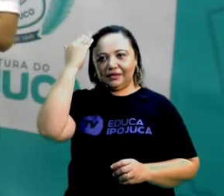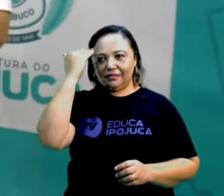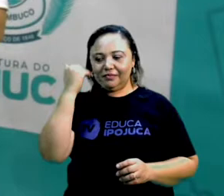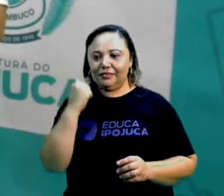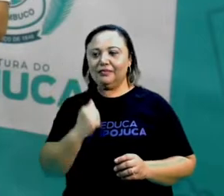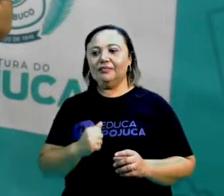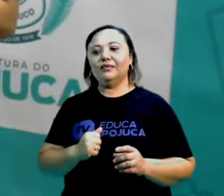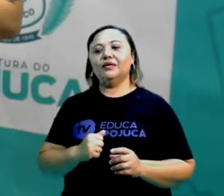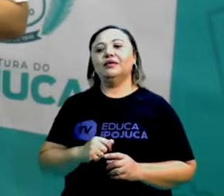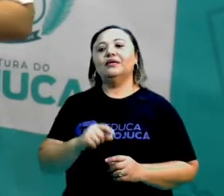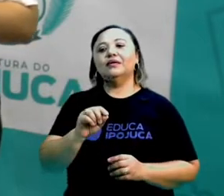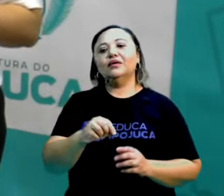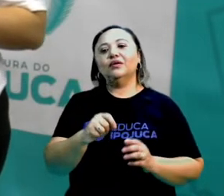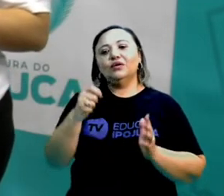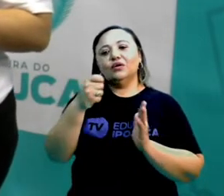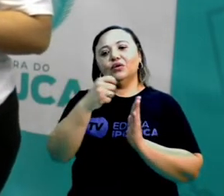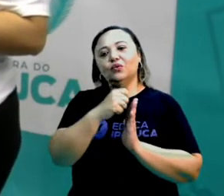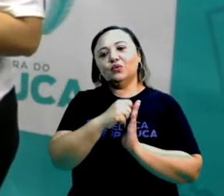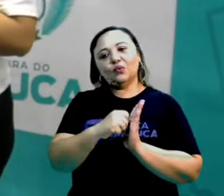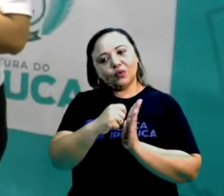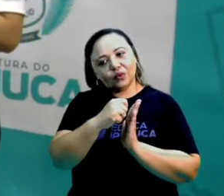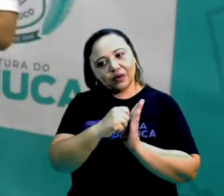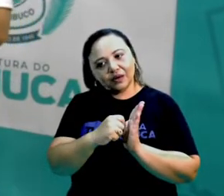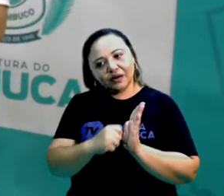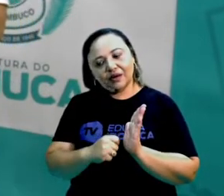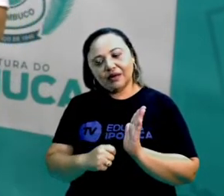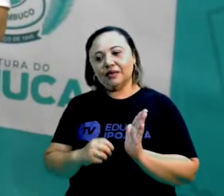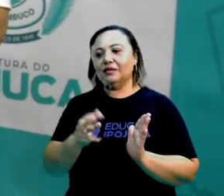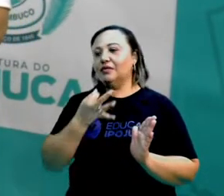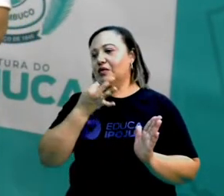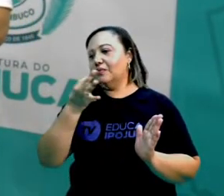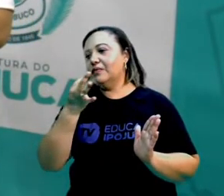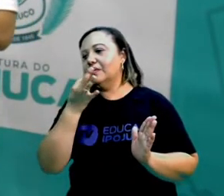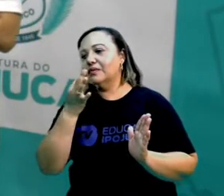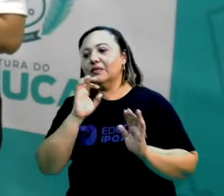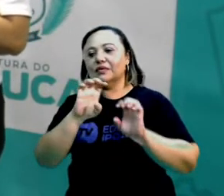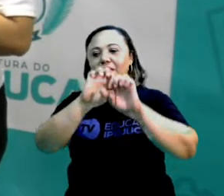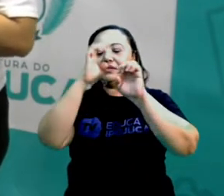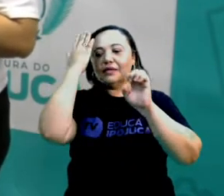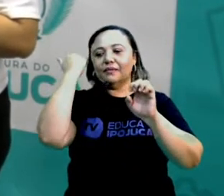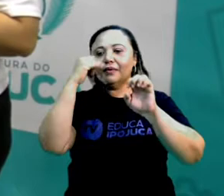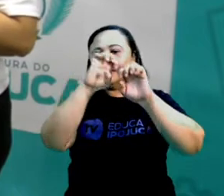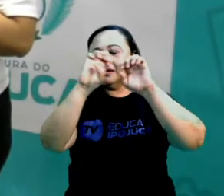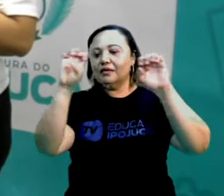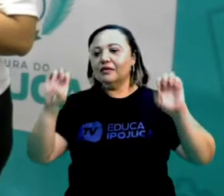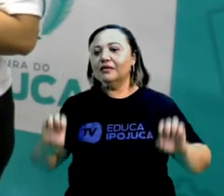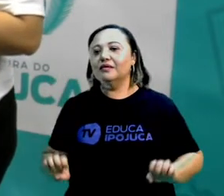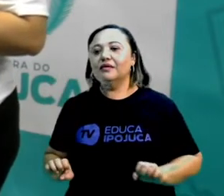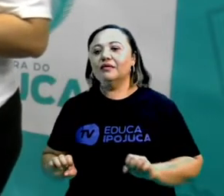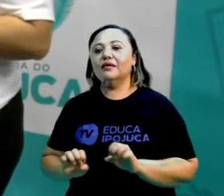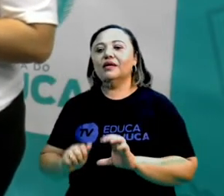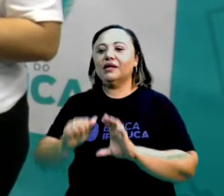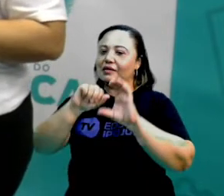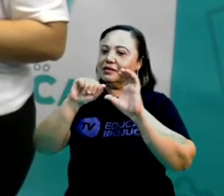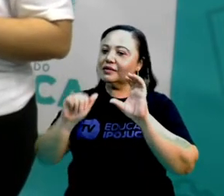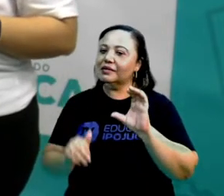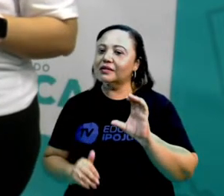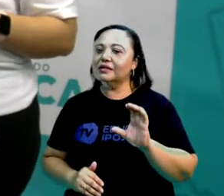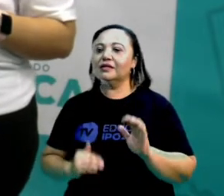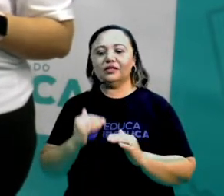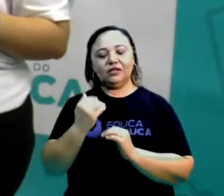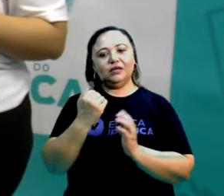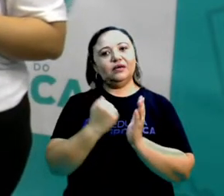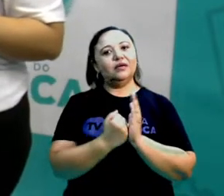comunicativo do artigo de opinião e reconhecer a estrutura composicional e a condição de produção